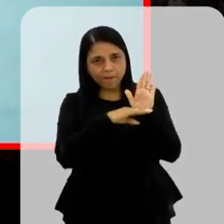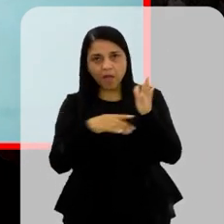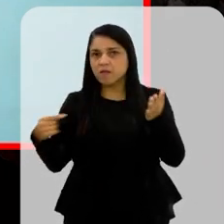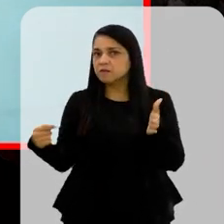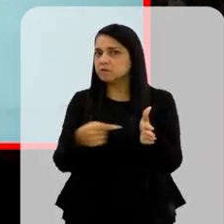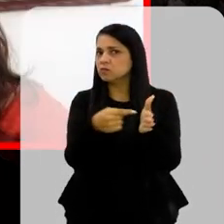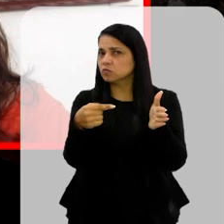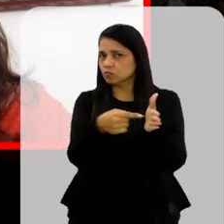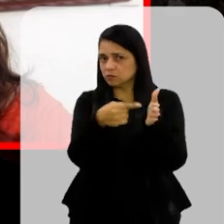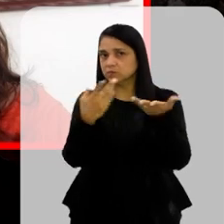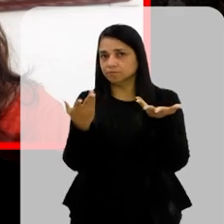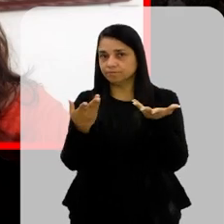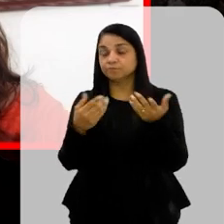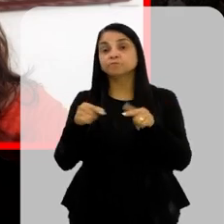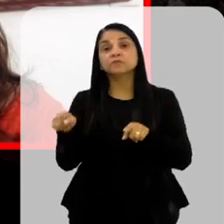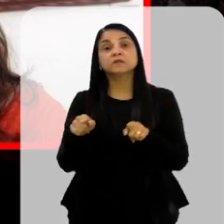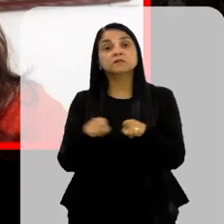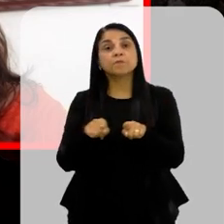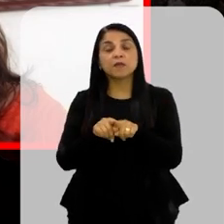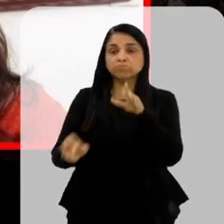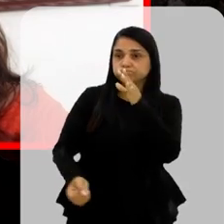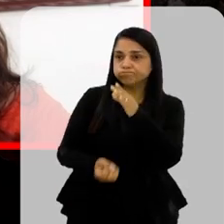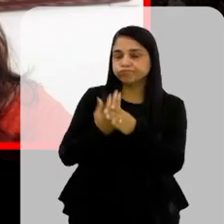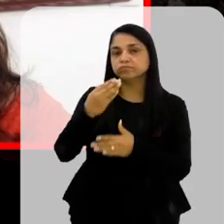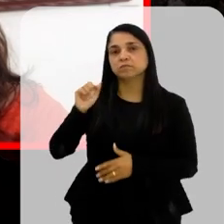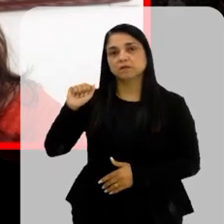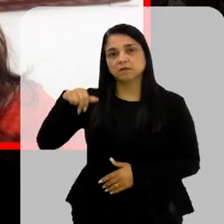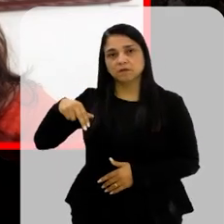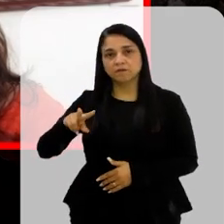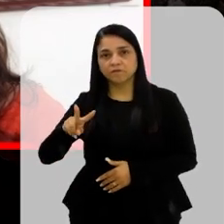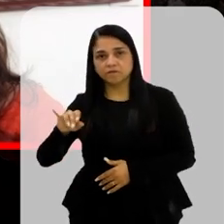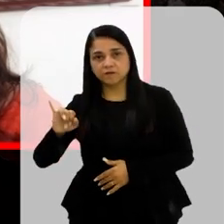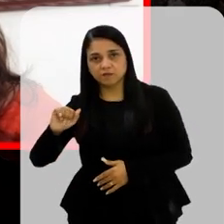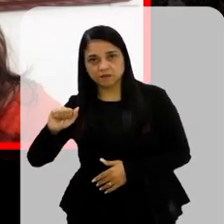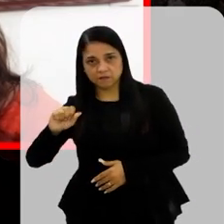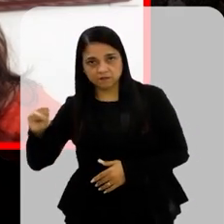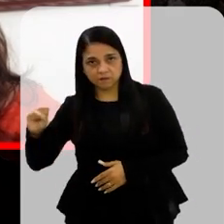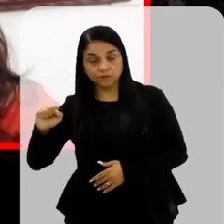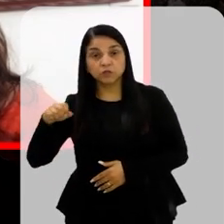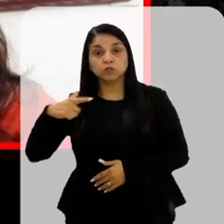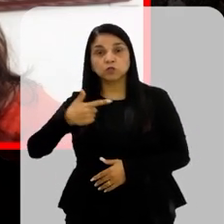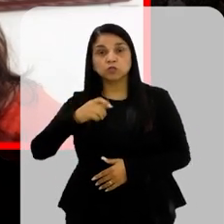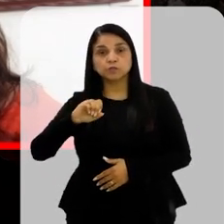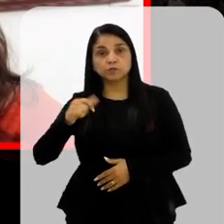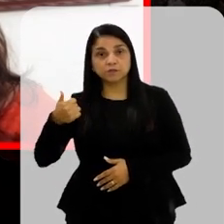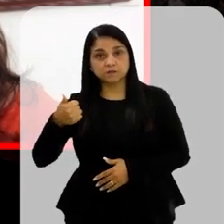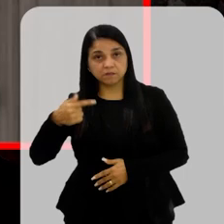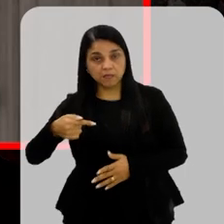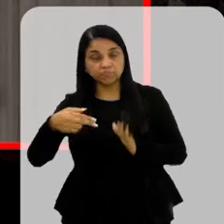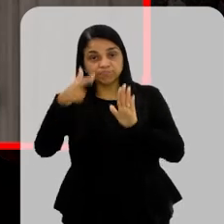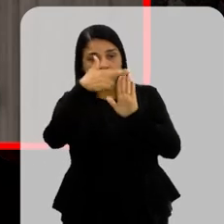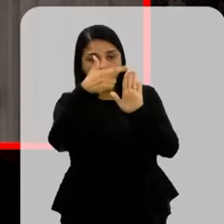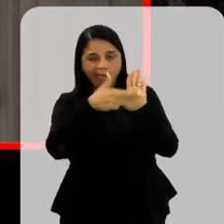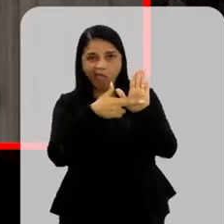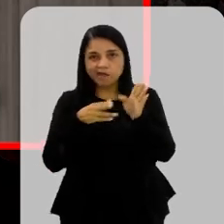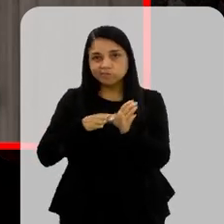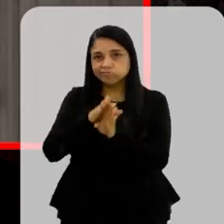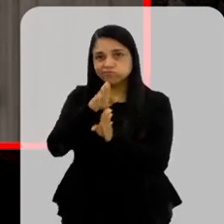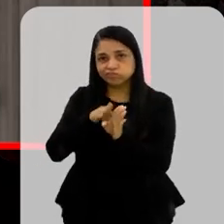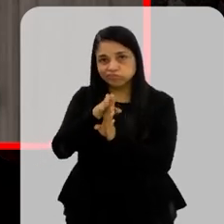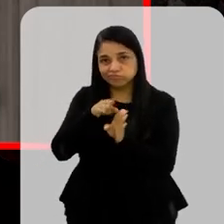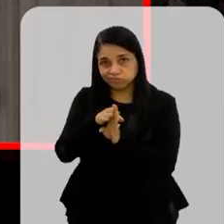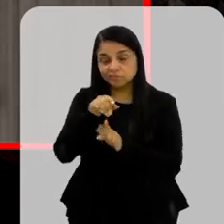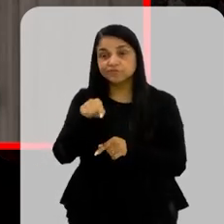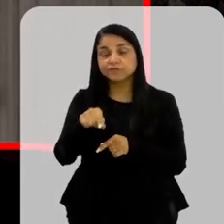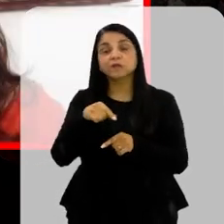denúncias E a Anvisa Criou em 2017 Uma instrução normativa Como é que foi